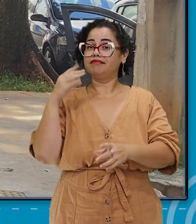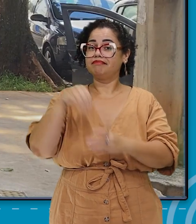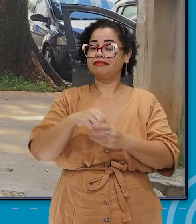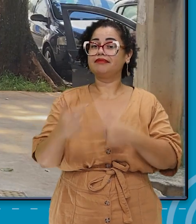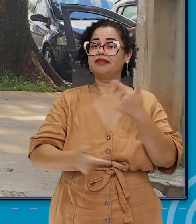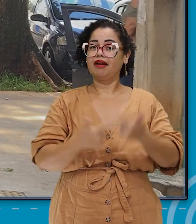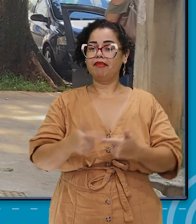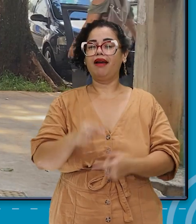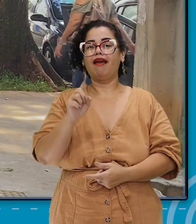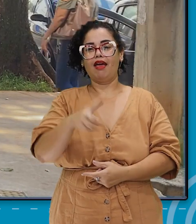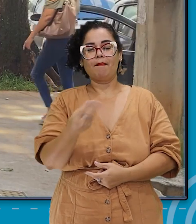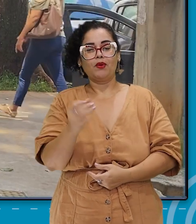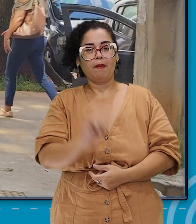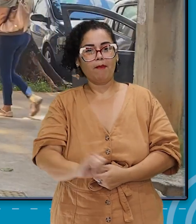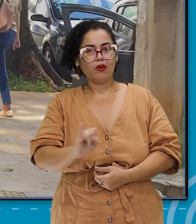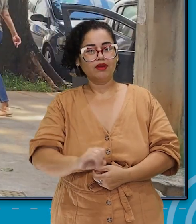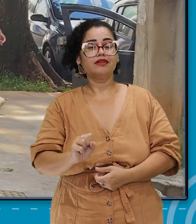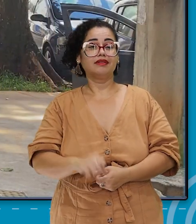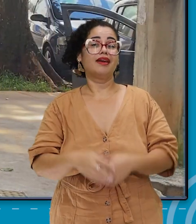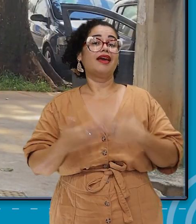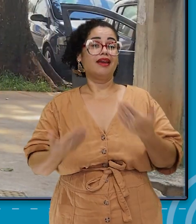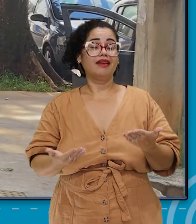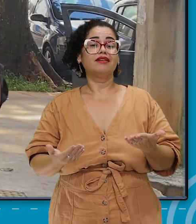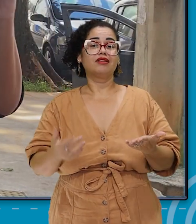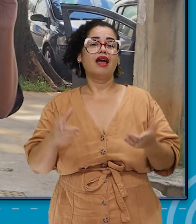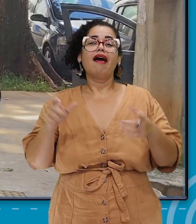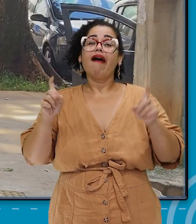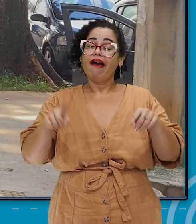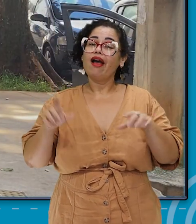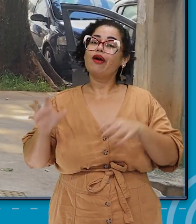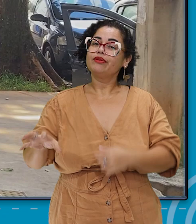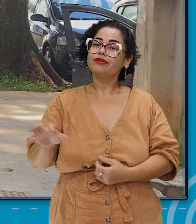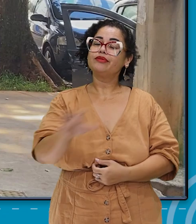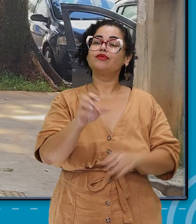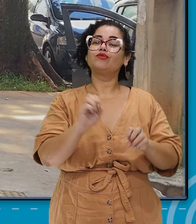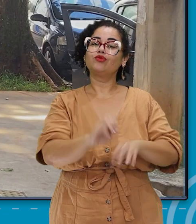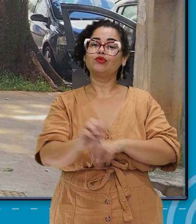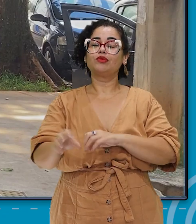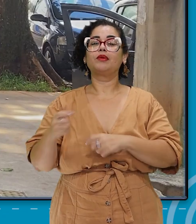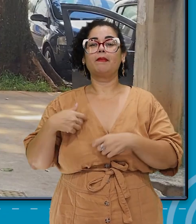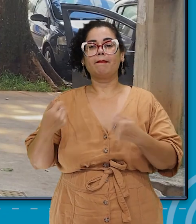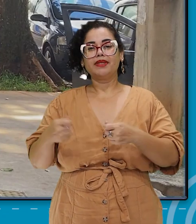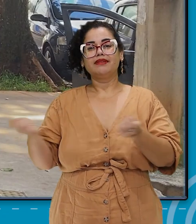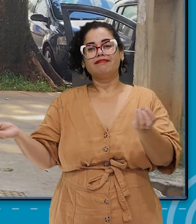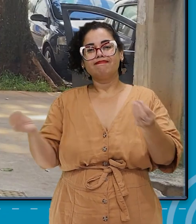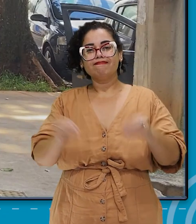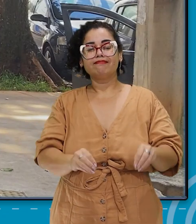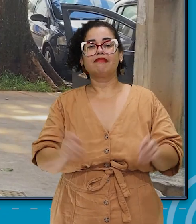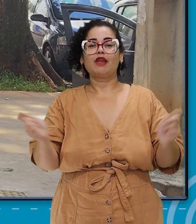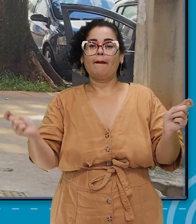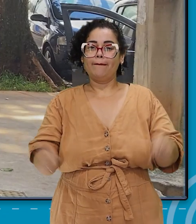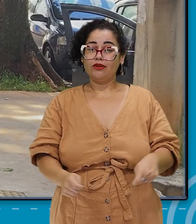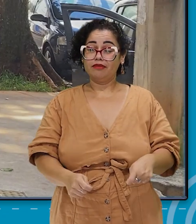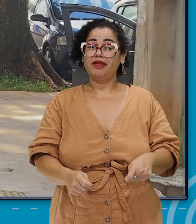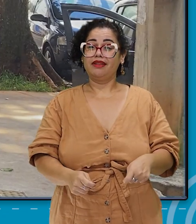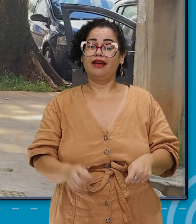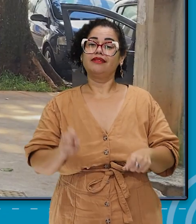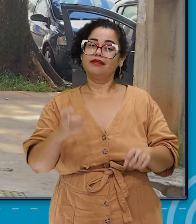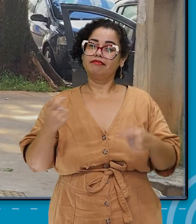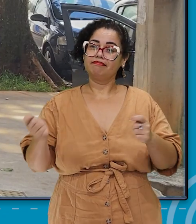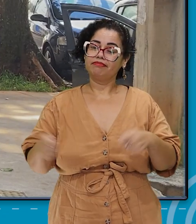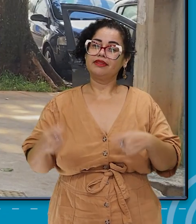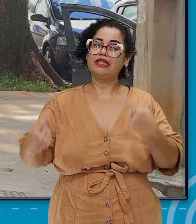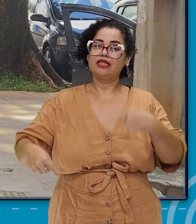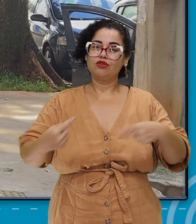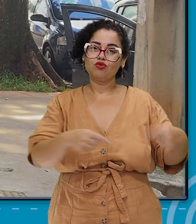pertenço. Isso é muito importante. Então é isso, são nossos espaços educativos, a gente tentar trazer a possibilidade, a partir da